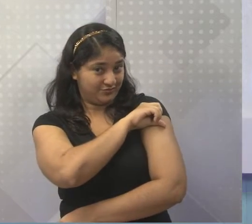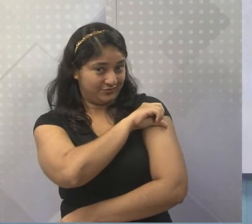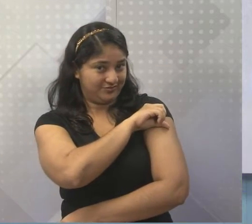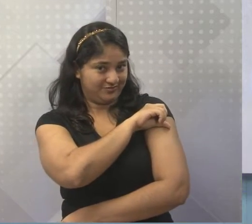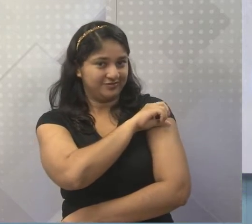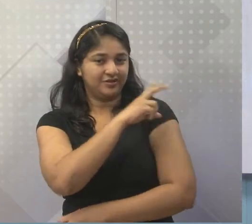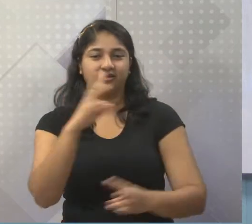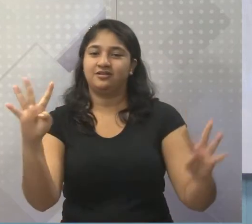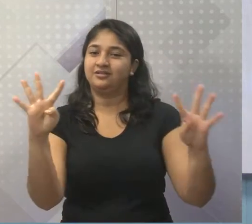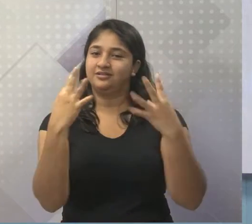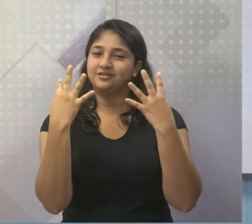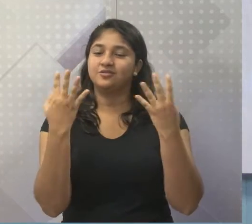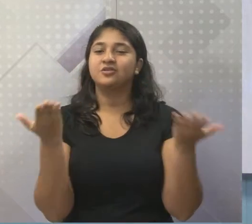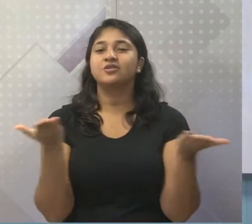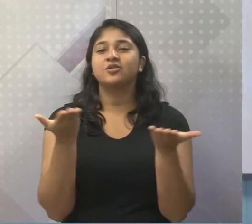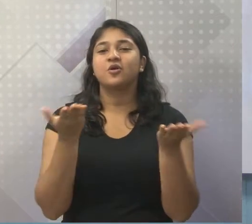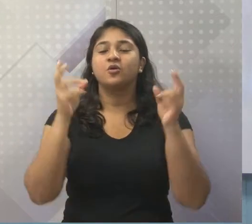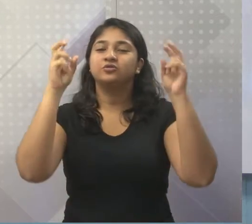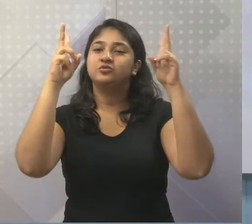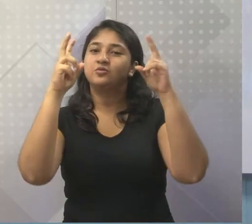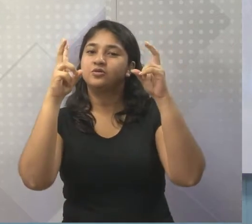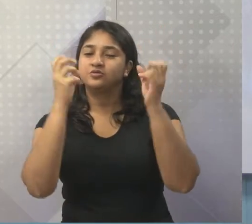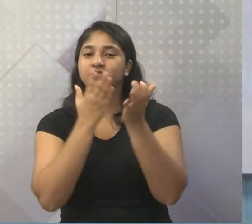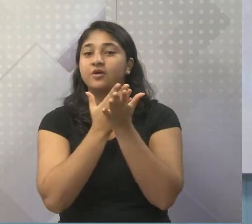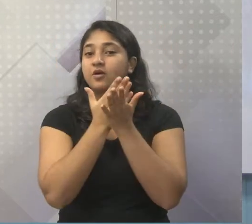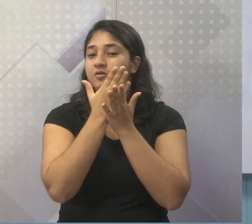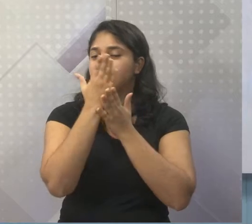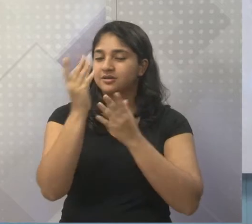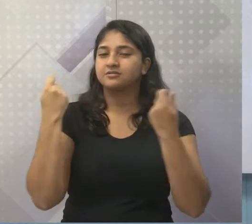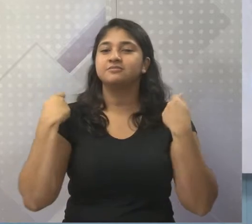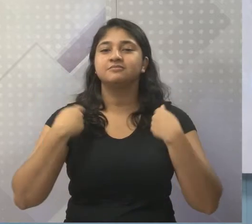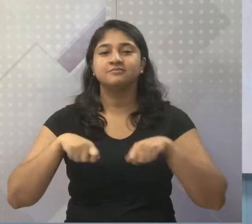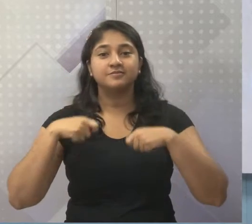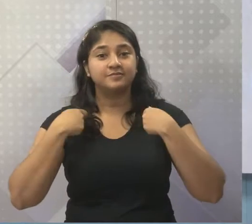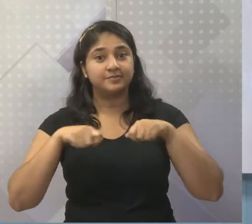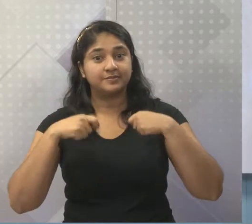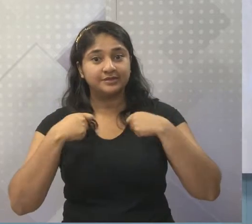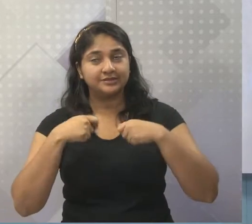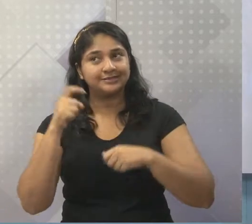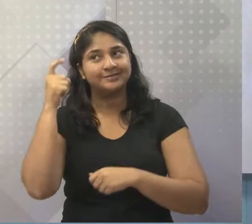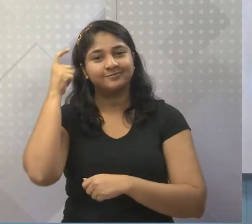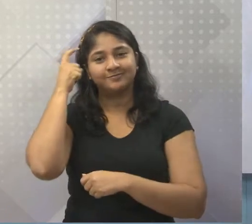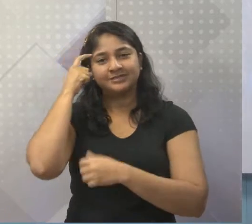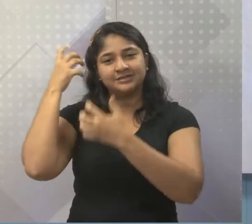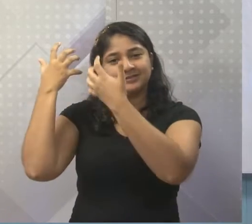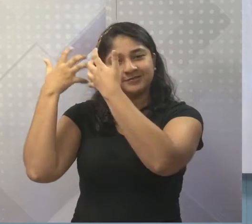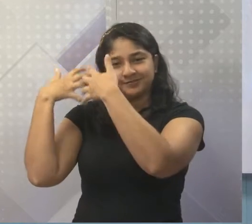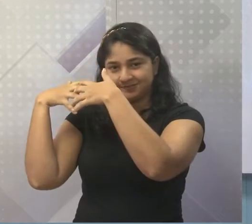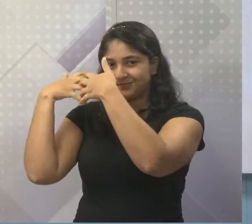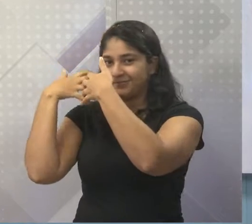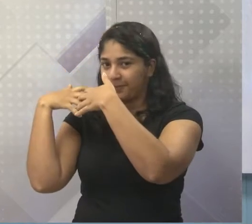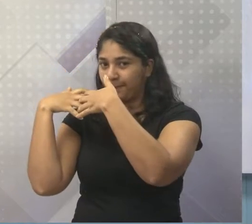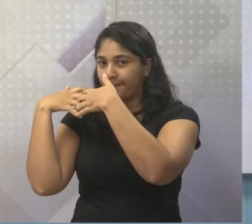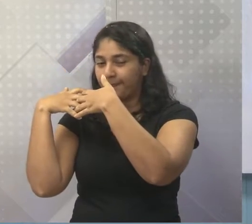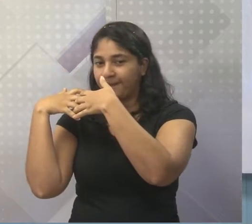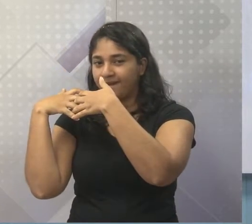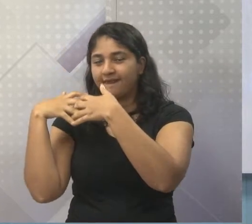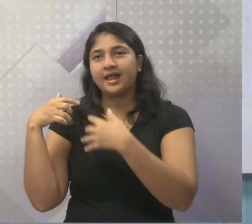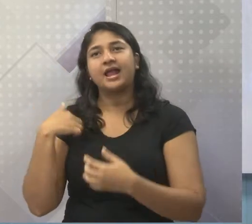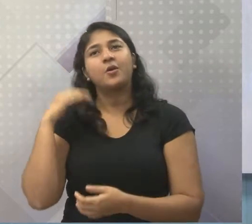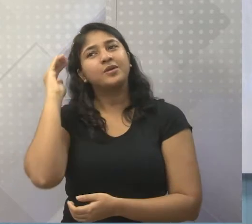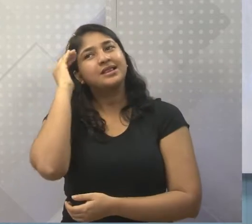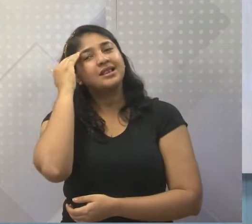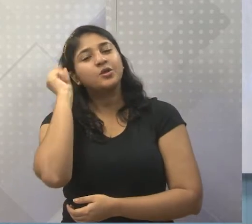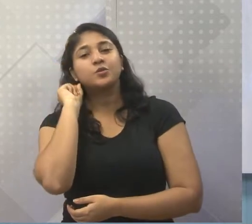Se liga aí que hoje a gente vai começar um tema que a gente vai precisar realmente pensar e eu entendo que